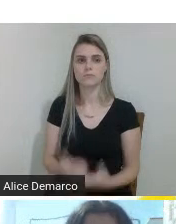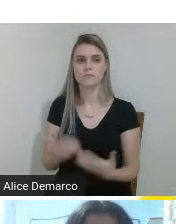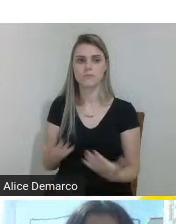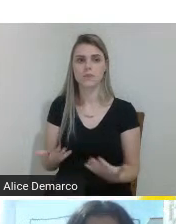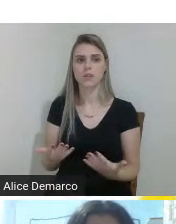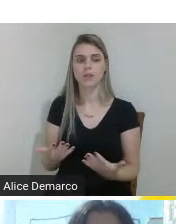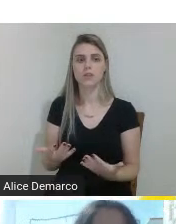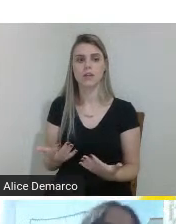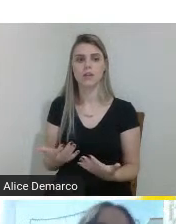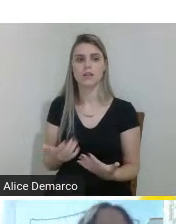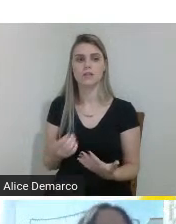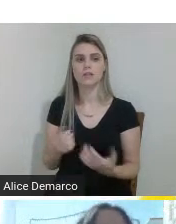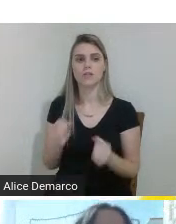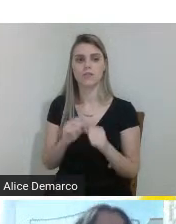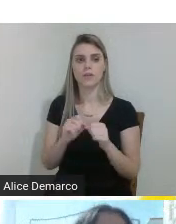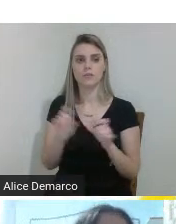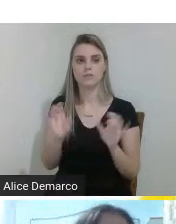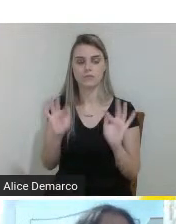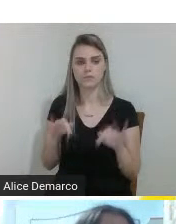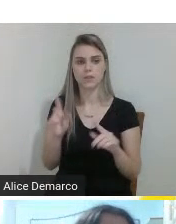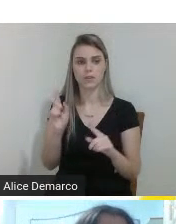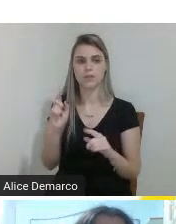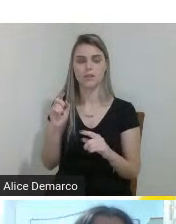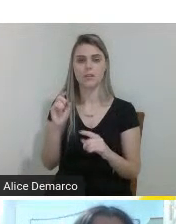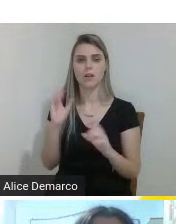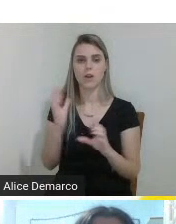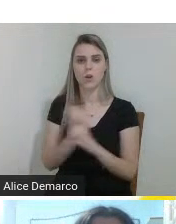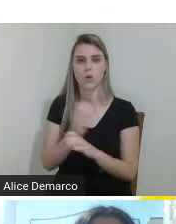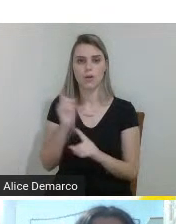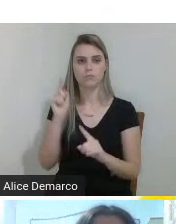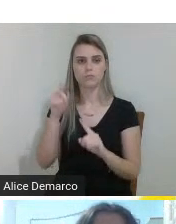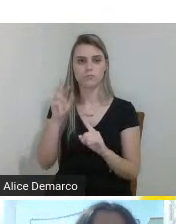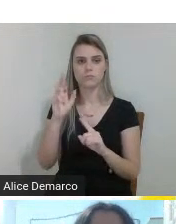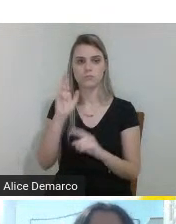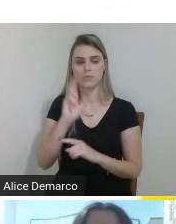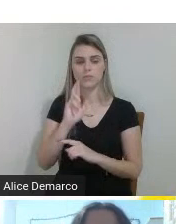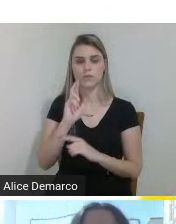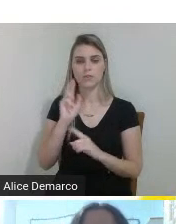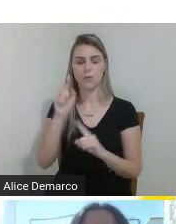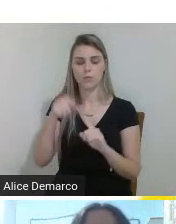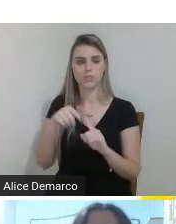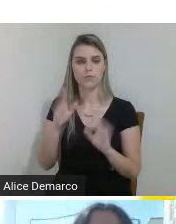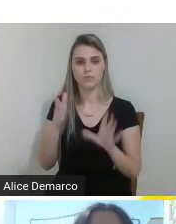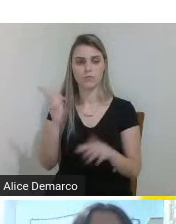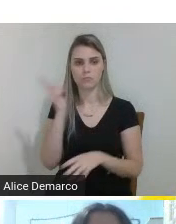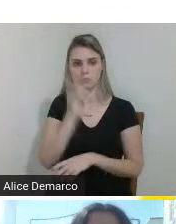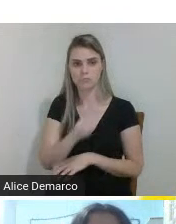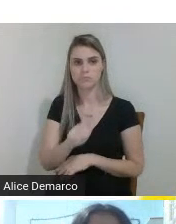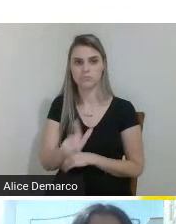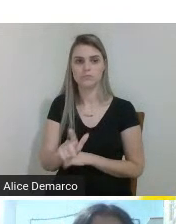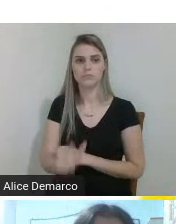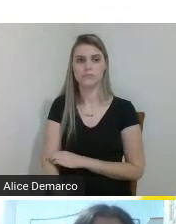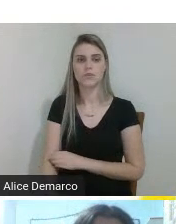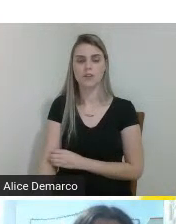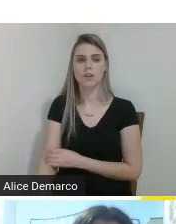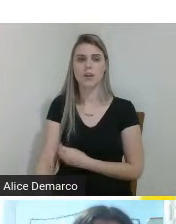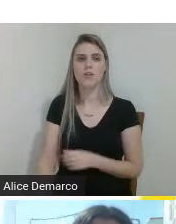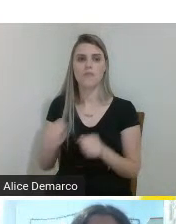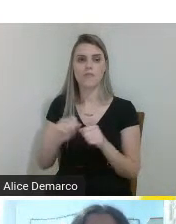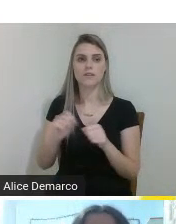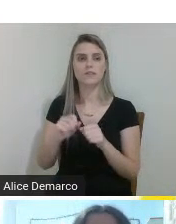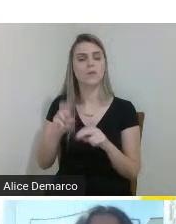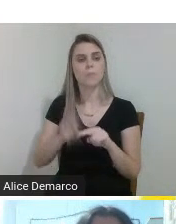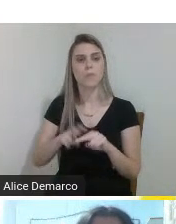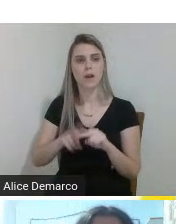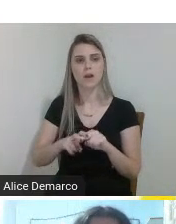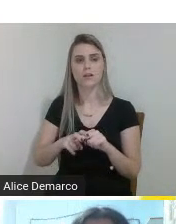então a gente faz a conclusão aqui de que os nossos objetivos foram alcançados a gente conseguiu montar uma cadeira que